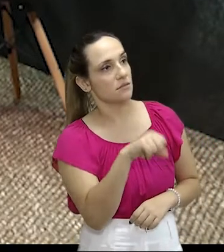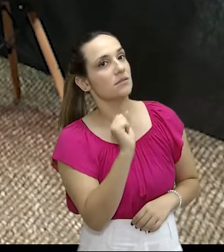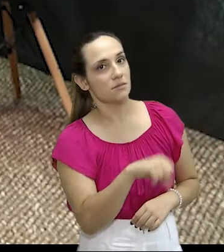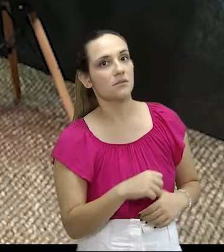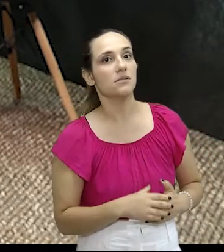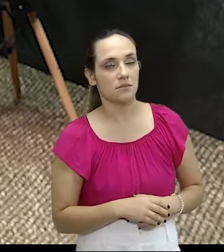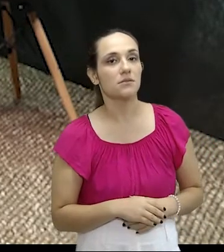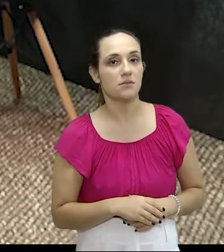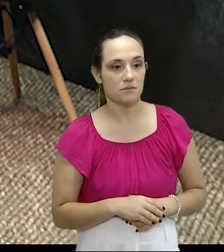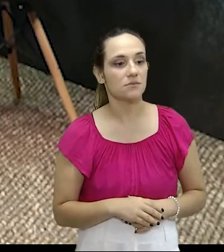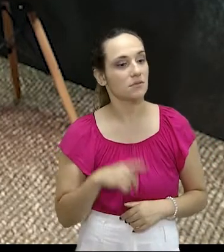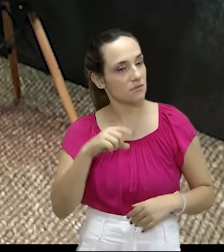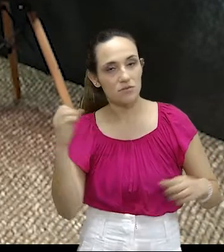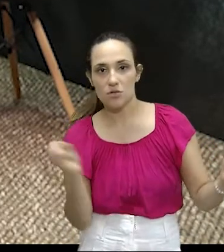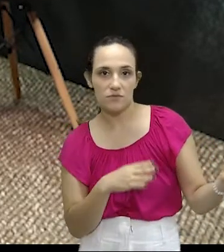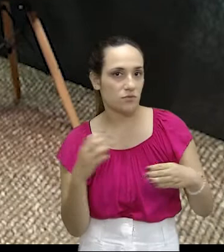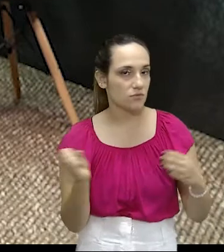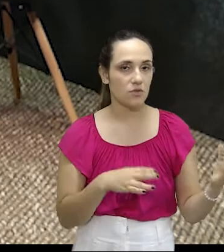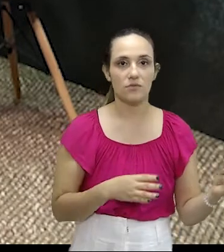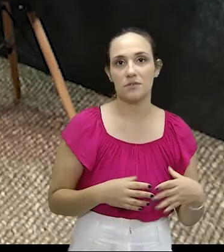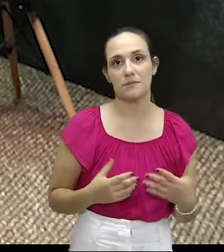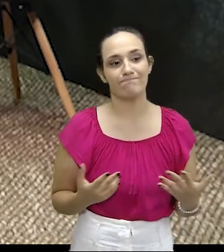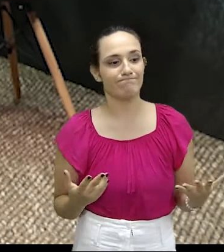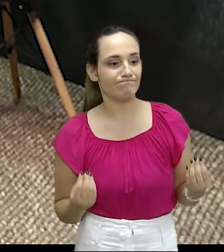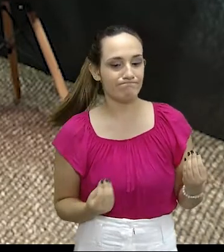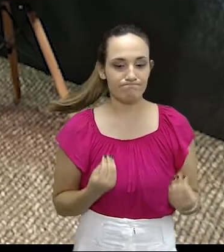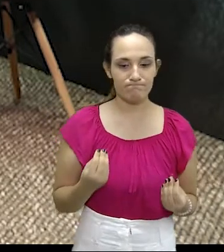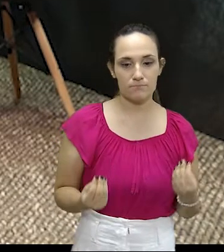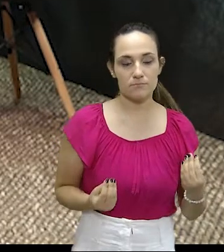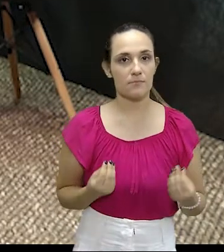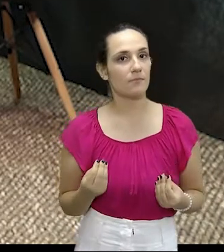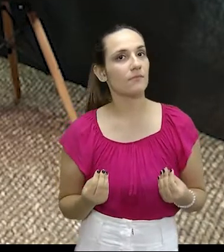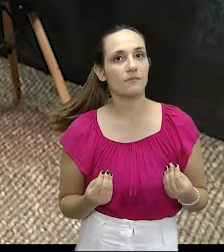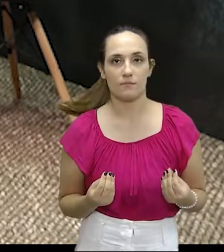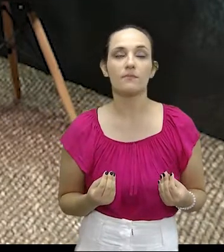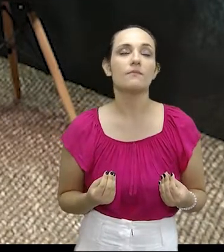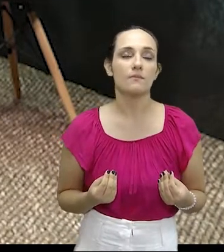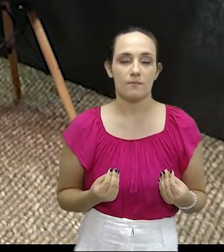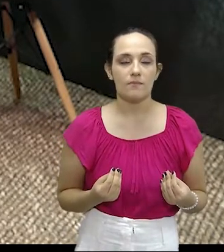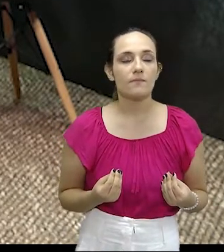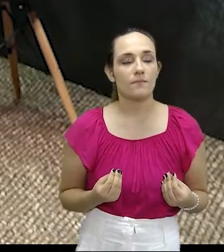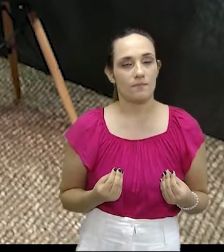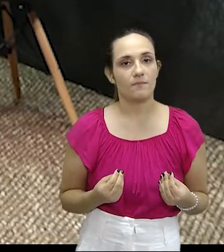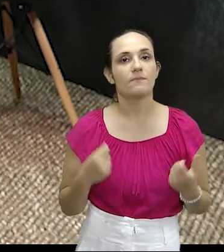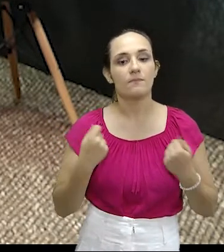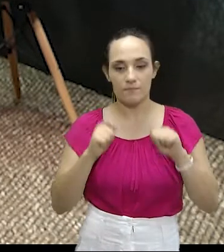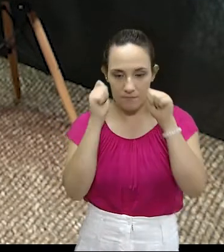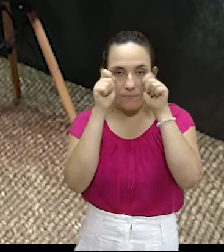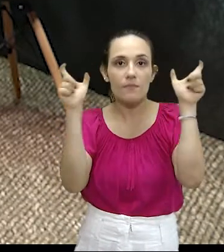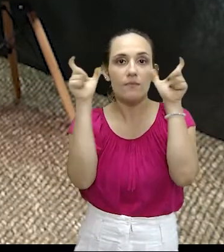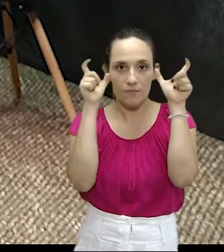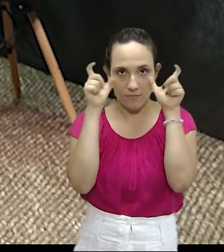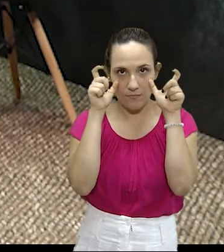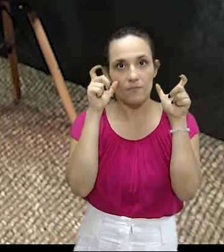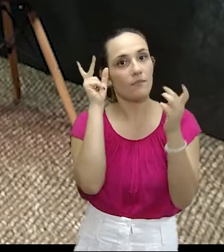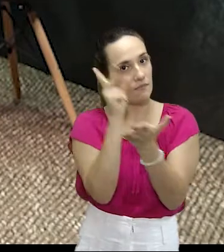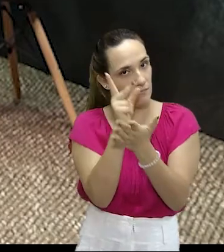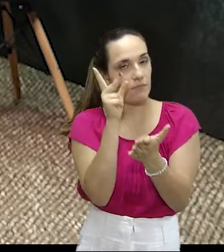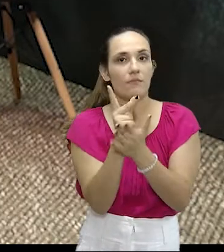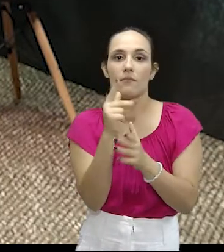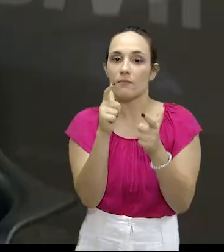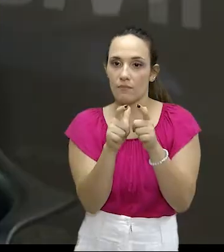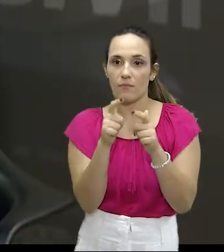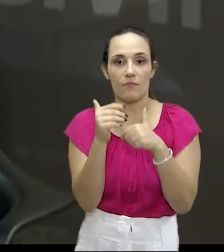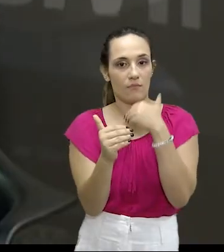constante inovação da criminalidade, nós, as forças estatais, também temos que estar atentos e sempre progredindo ali nas suas